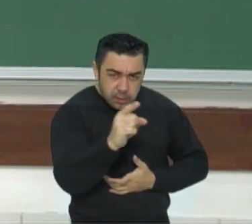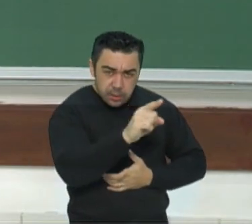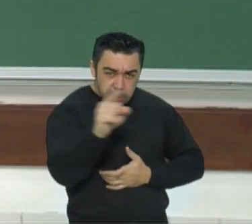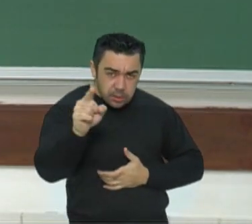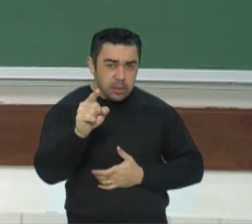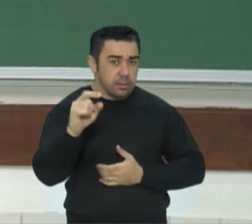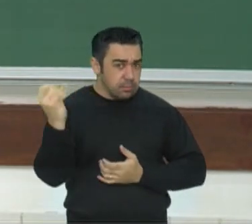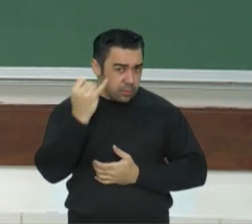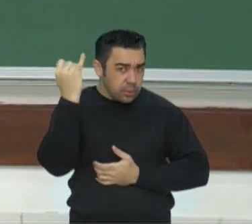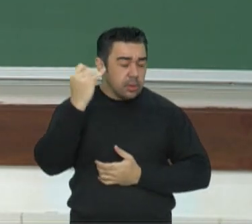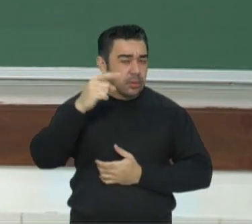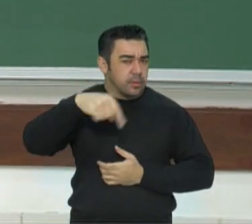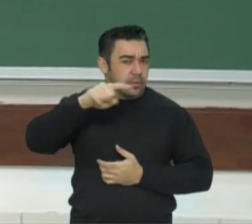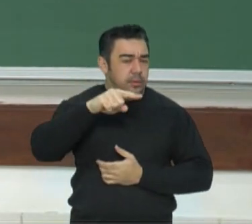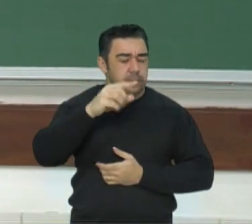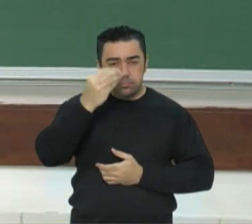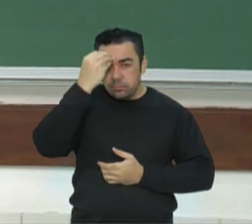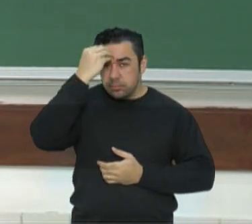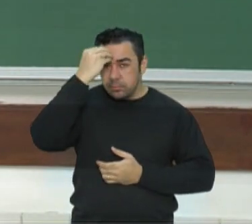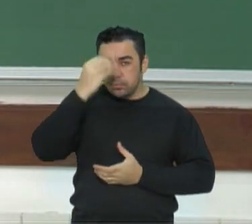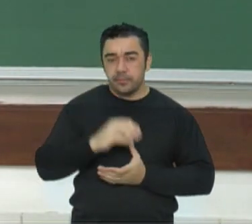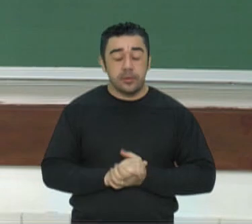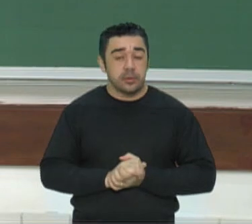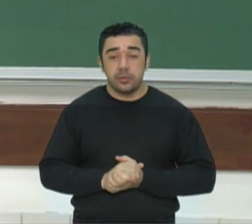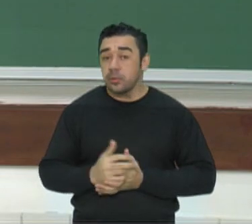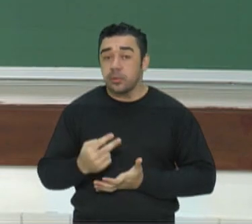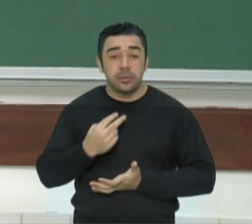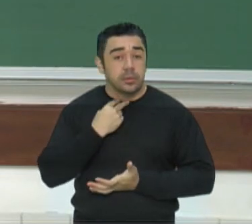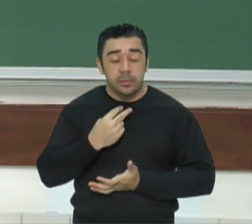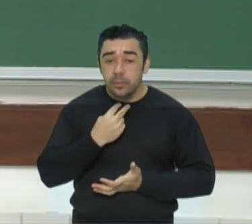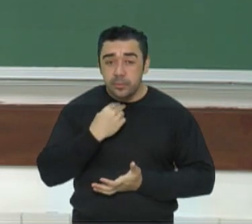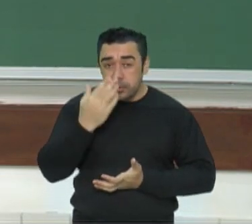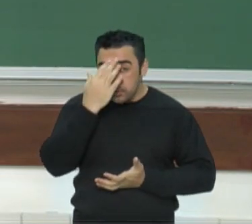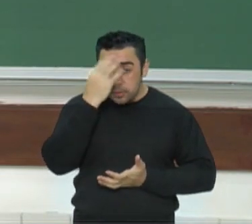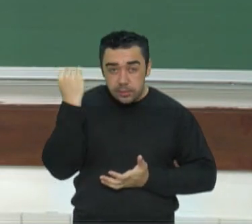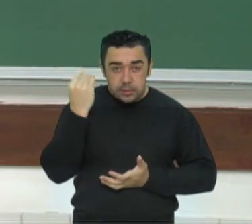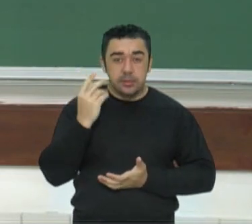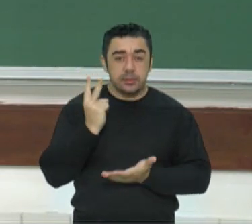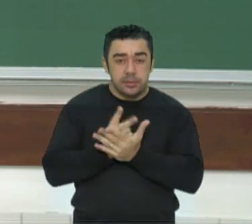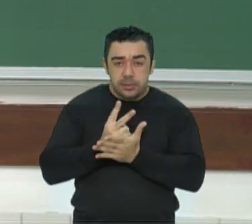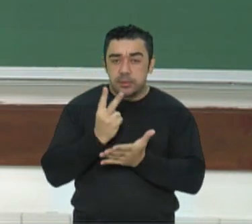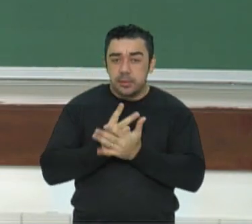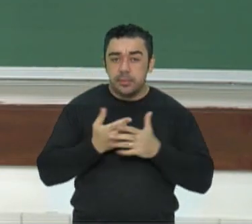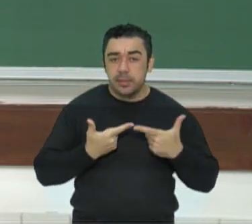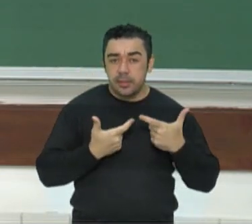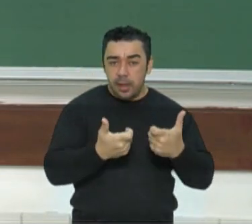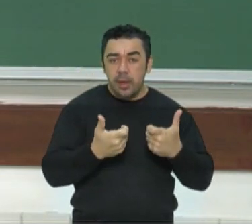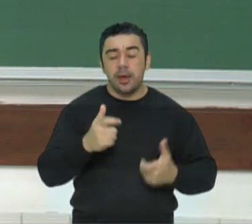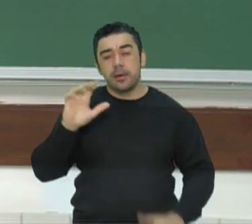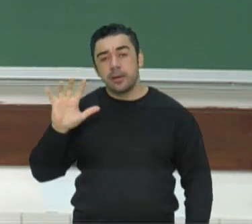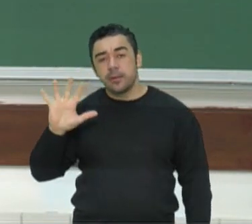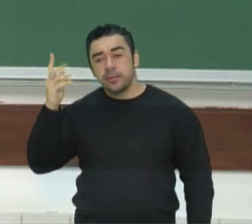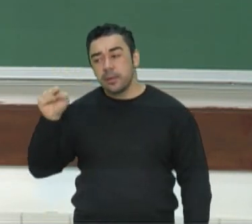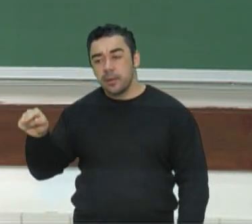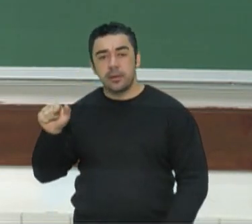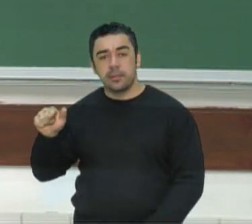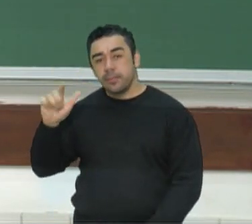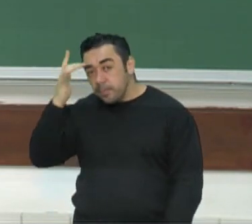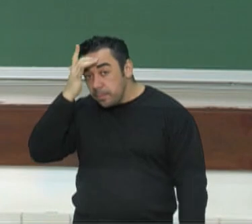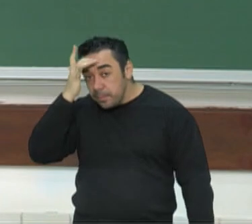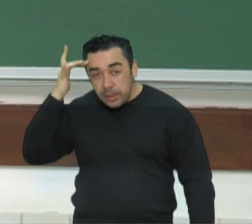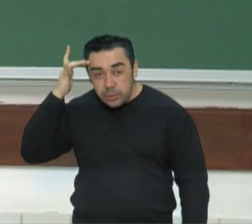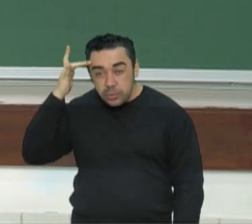falei bastante com vocês. Não podemos nos esquecer que toda guerra envolve pessoas. Então,